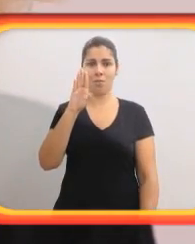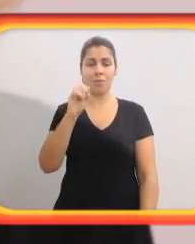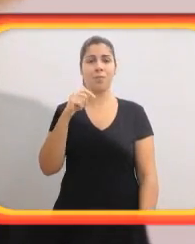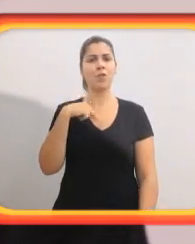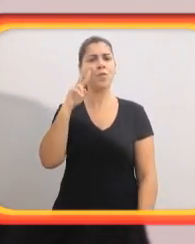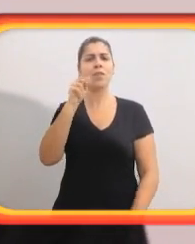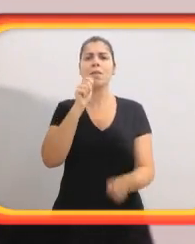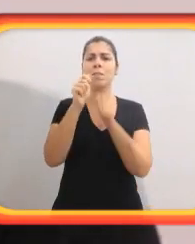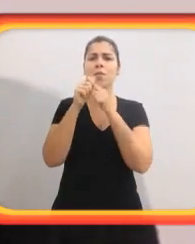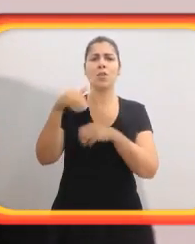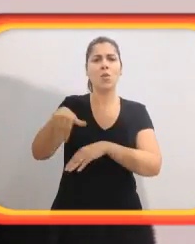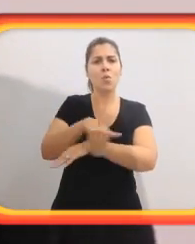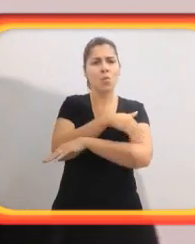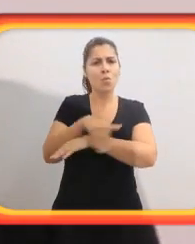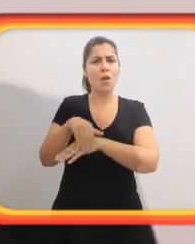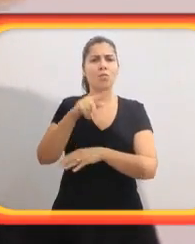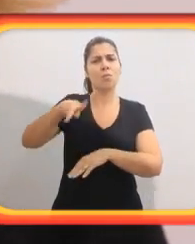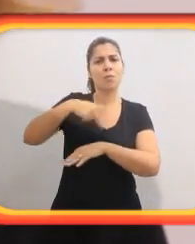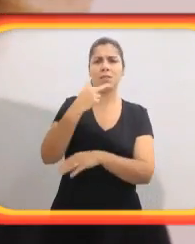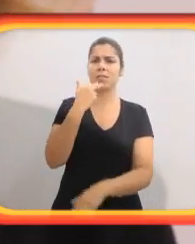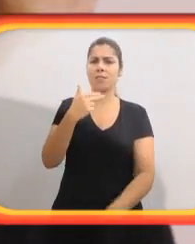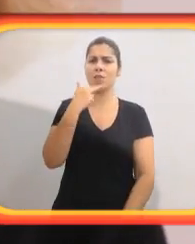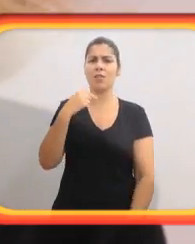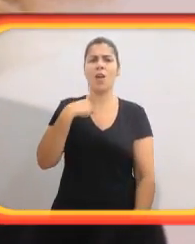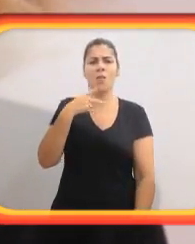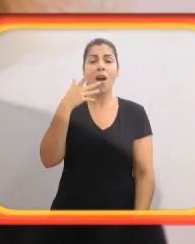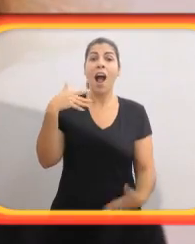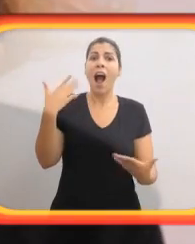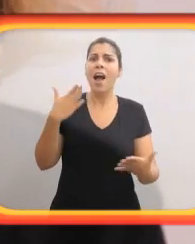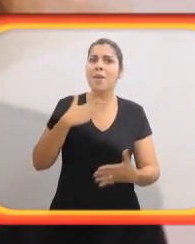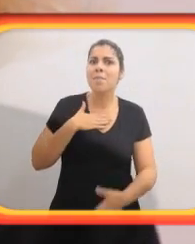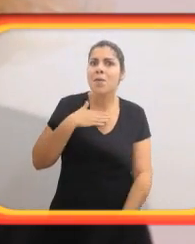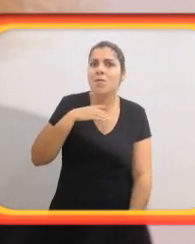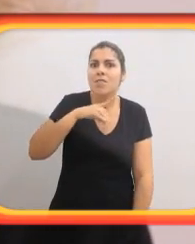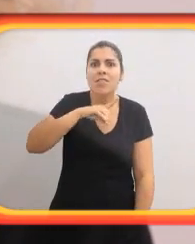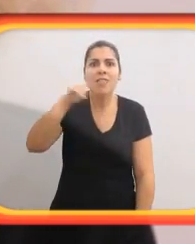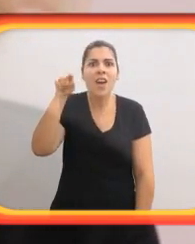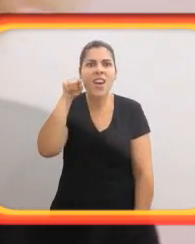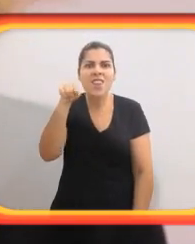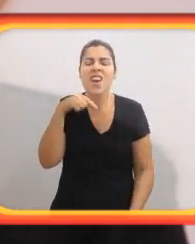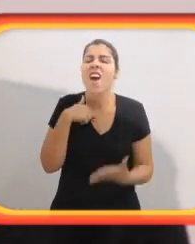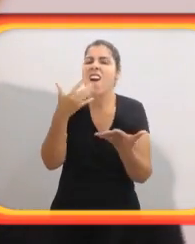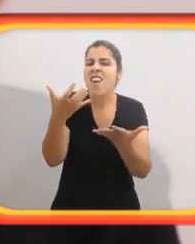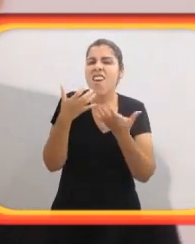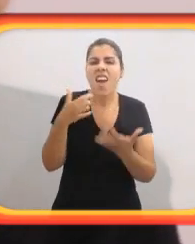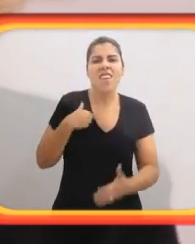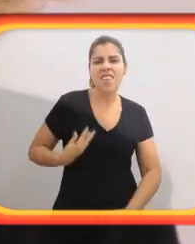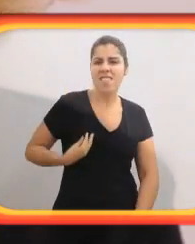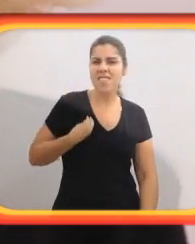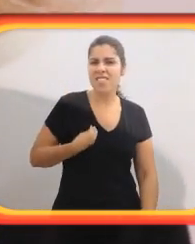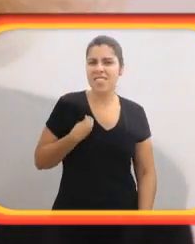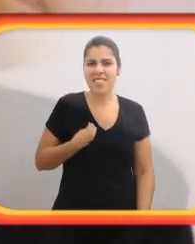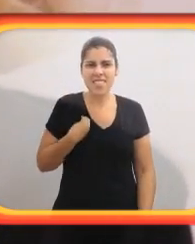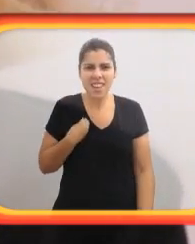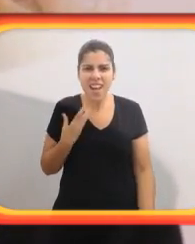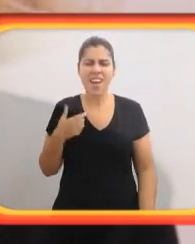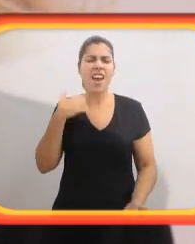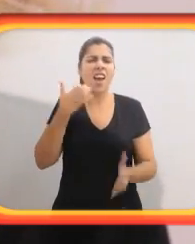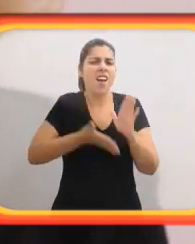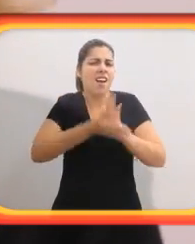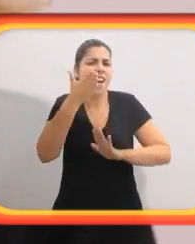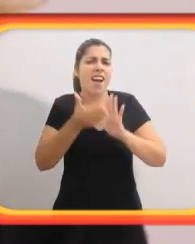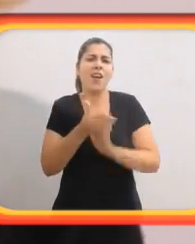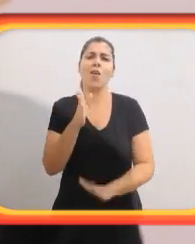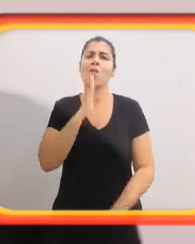1969, imagina, olha quanto tempo faz. Em 1969, eu vi pela primeira vez o Jornal Nacional,